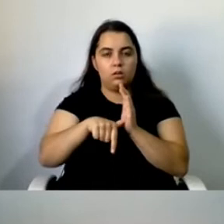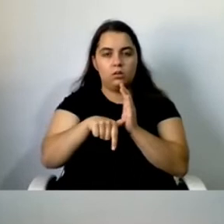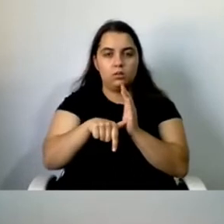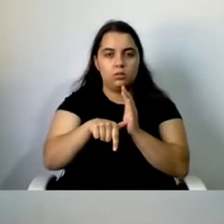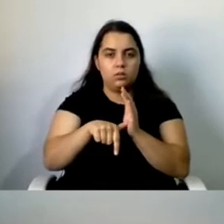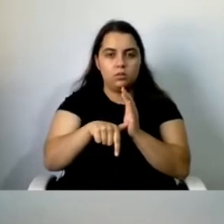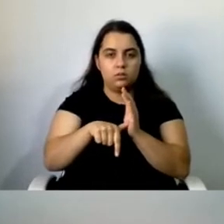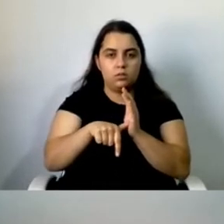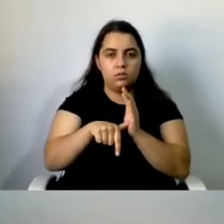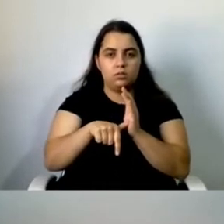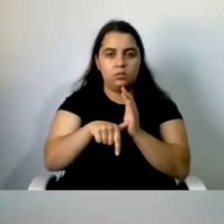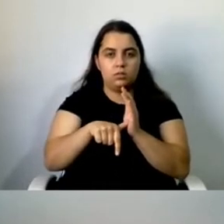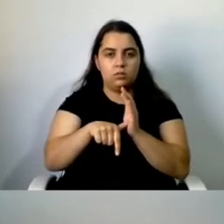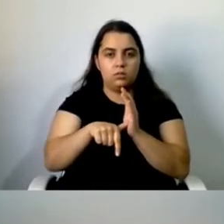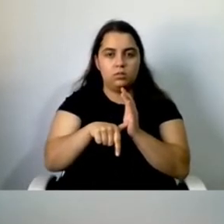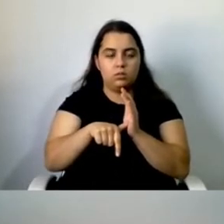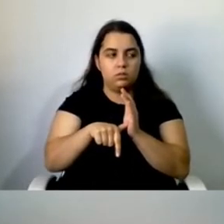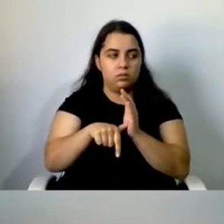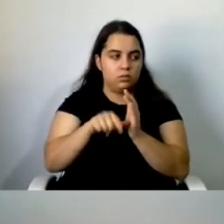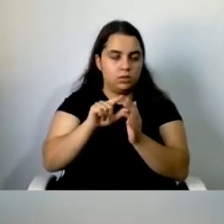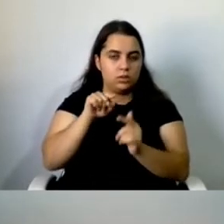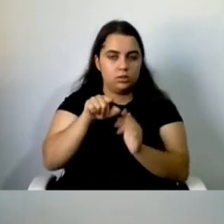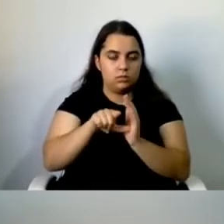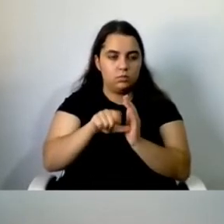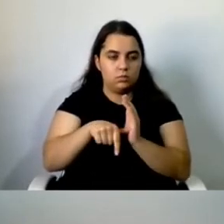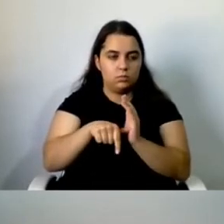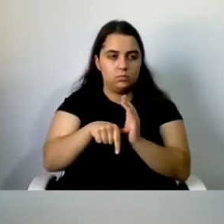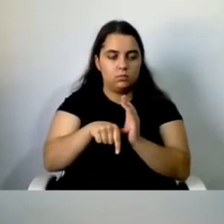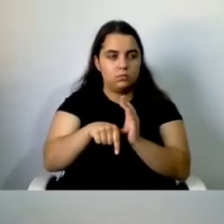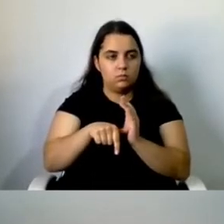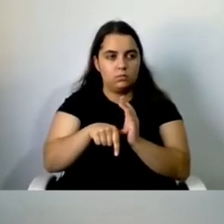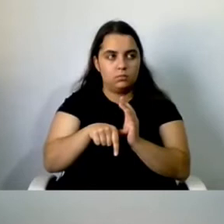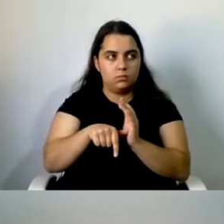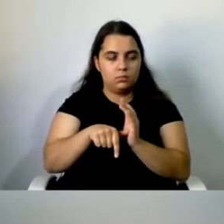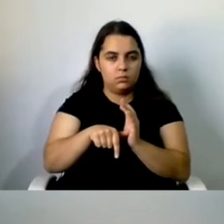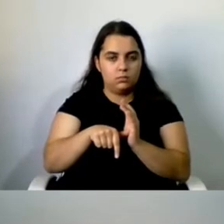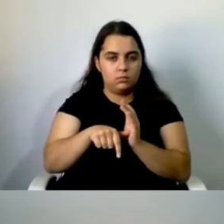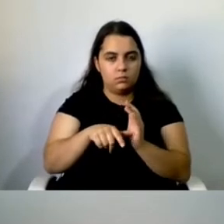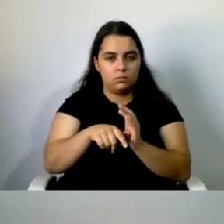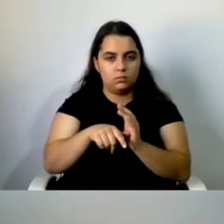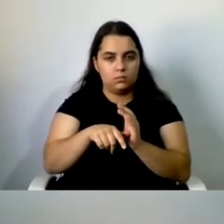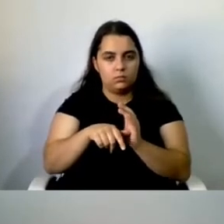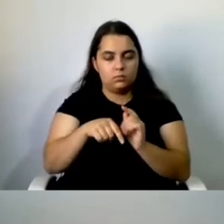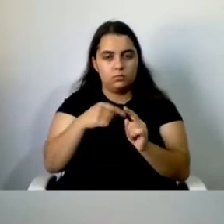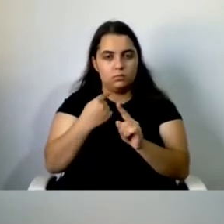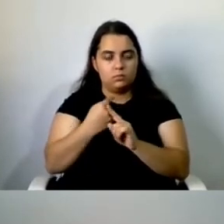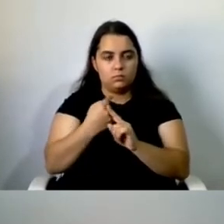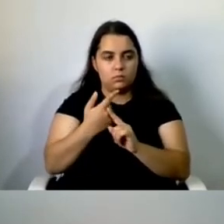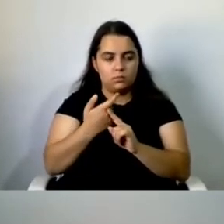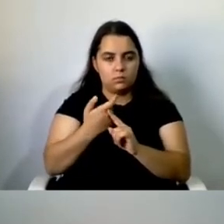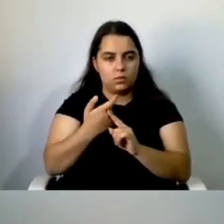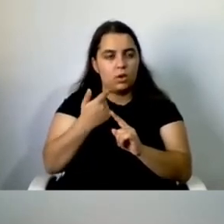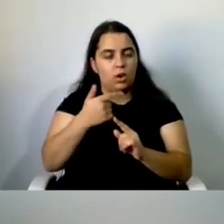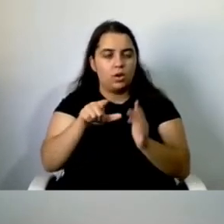estamos conscientes que a cinta pessoal não é apenas